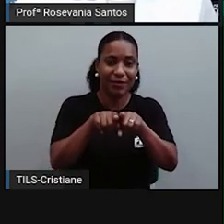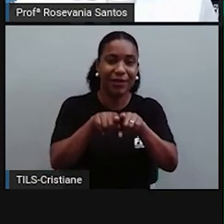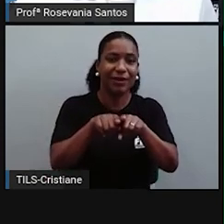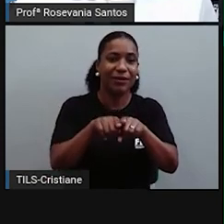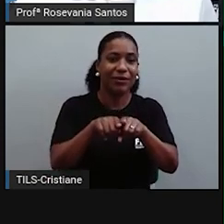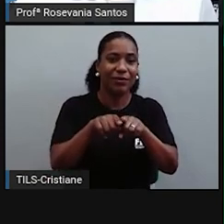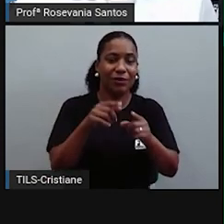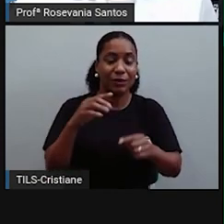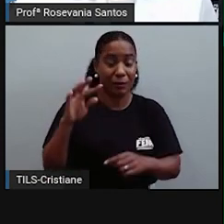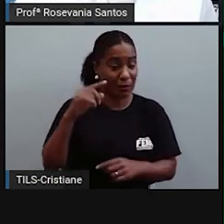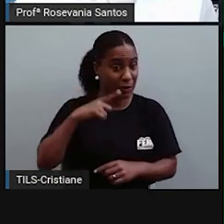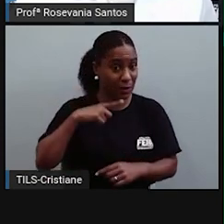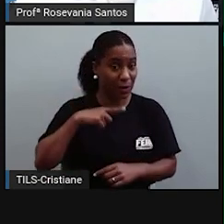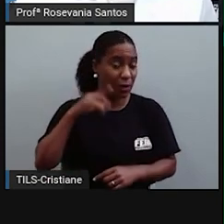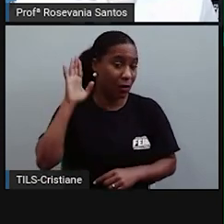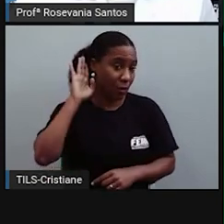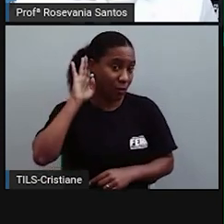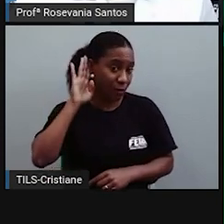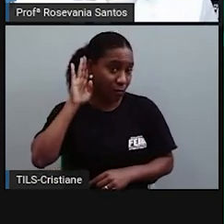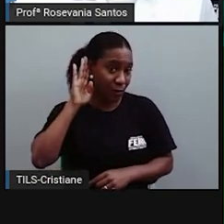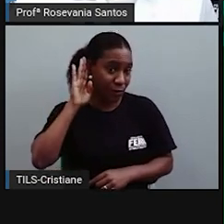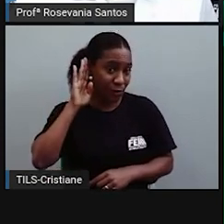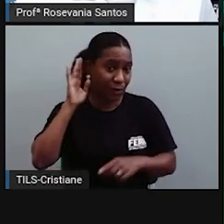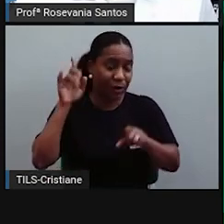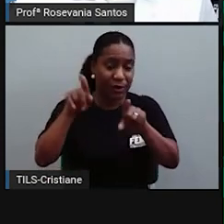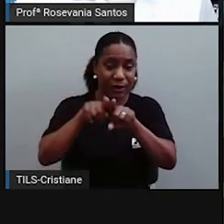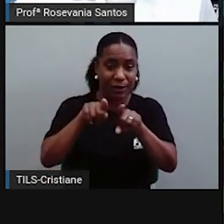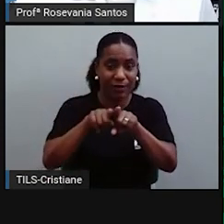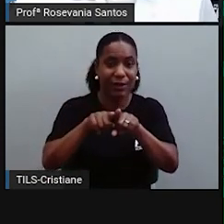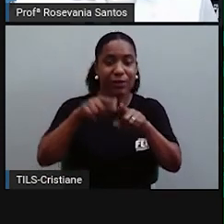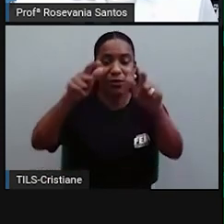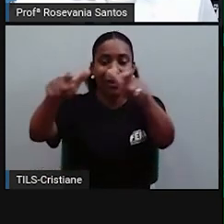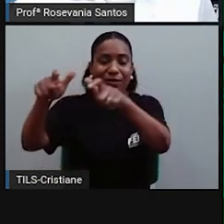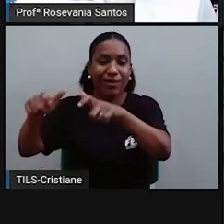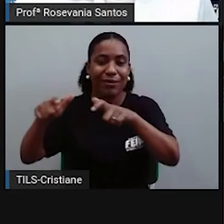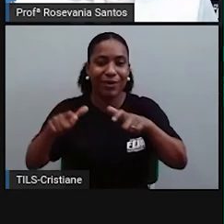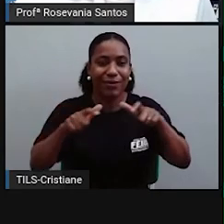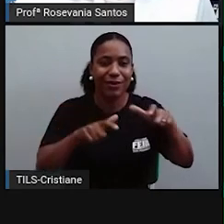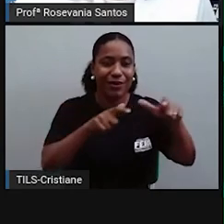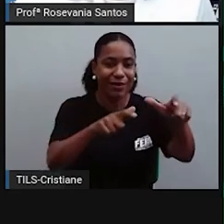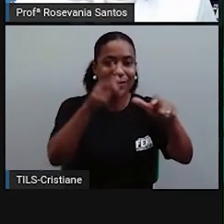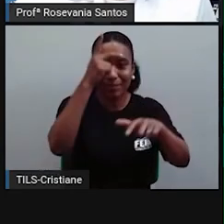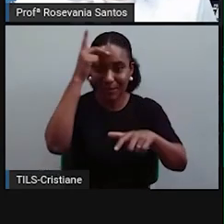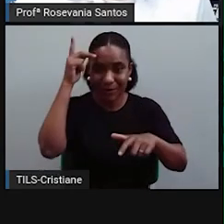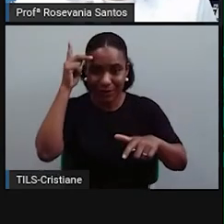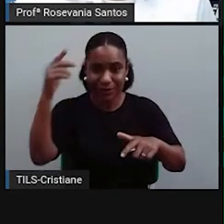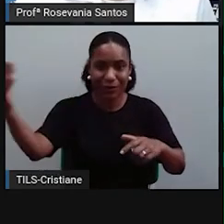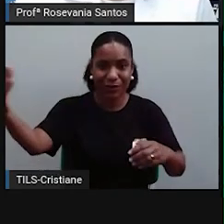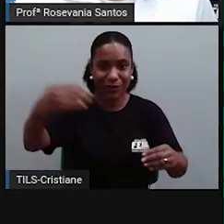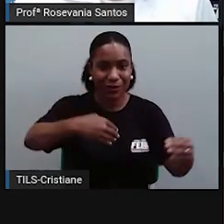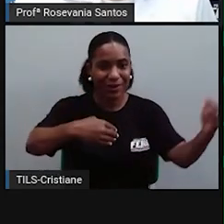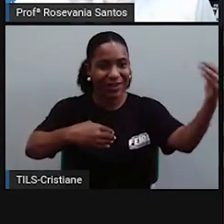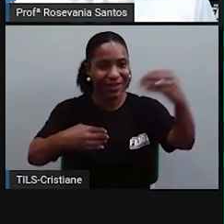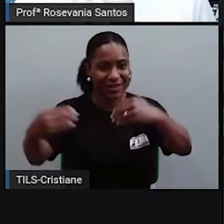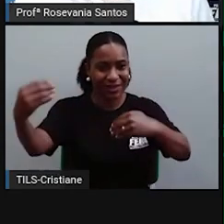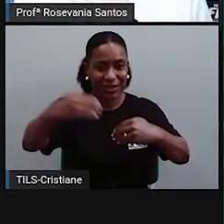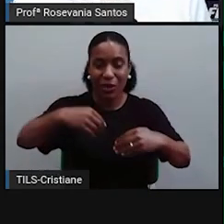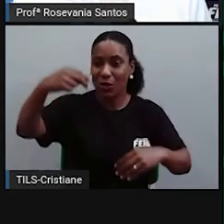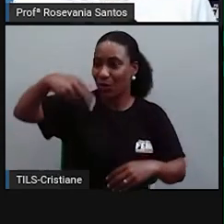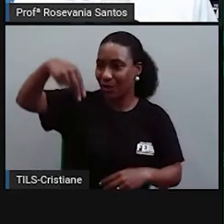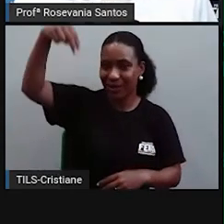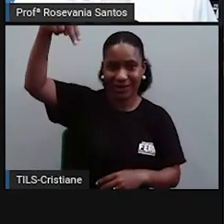norte de Mato Grosso. A gente recebeu gente dos diversos santos. Principalmente do Nordeste.